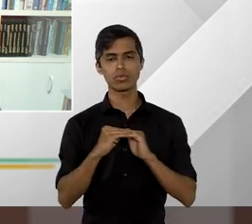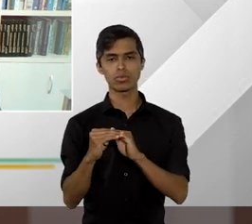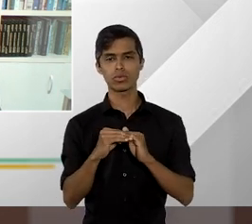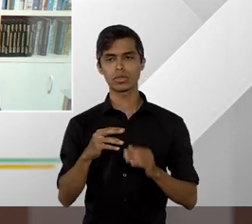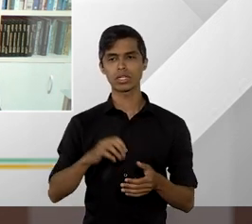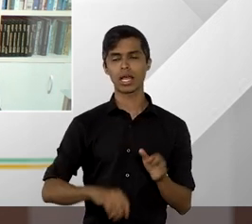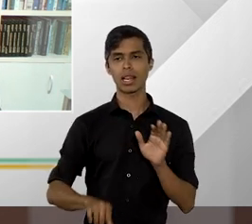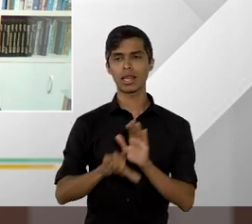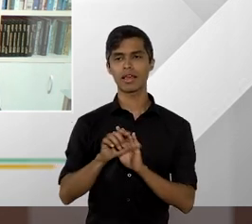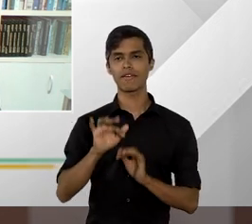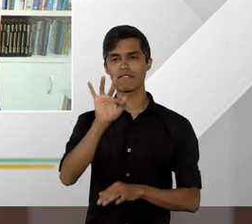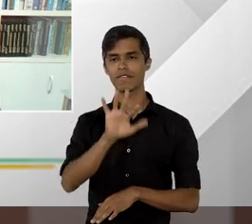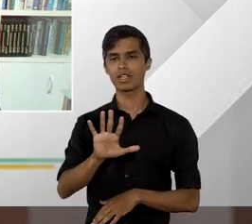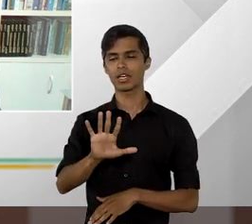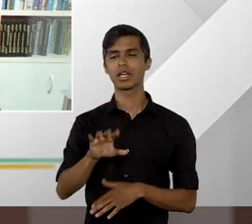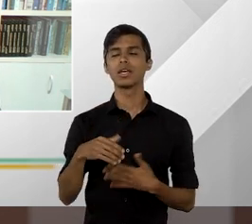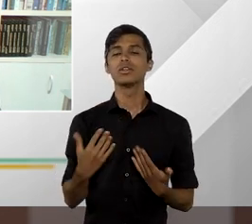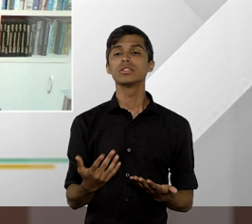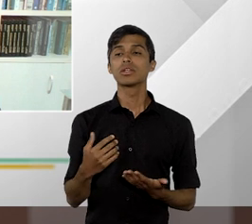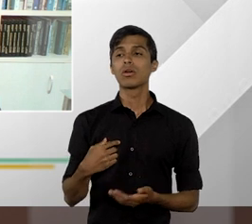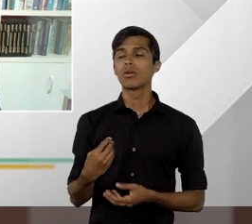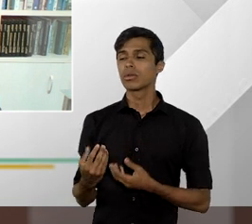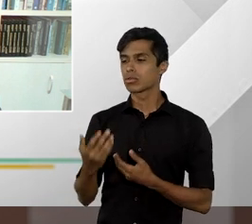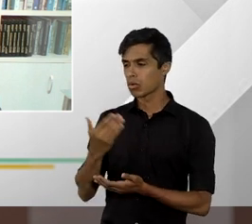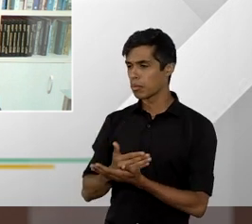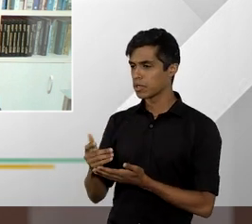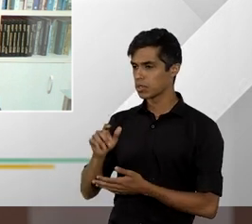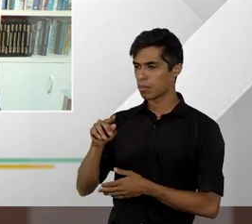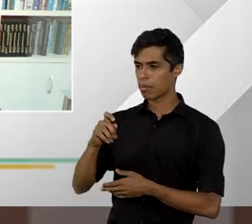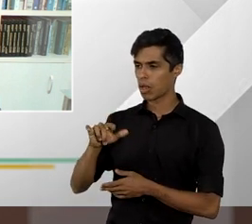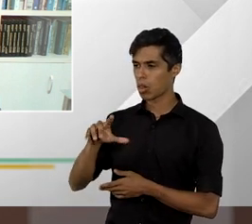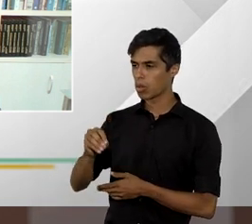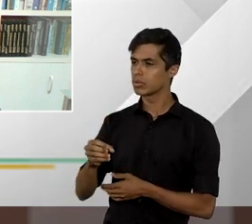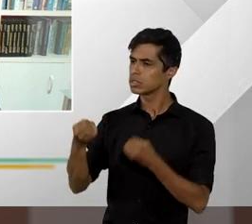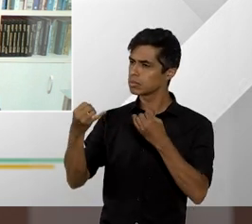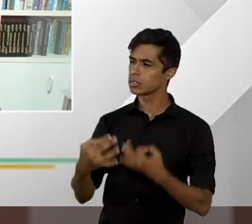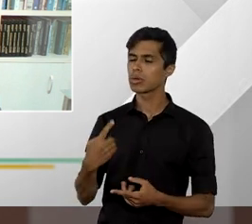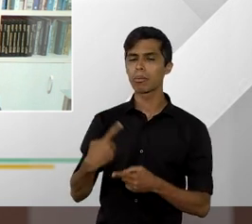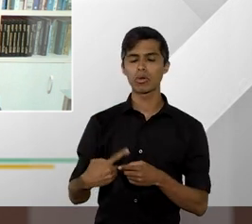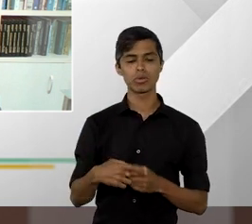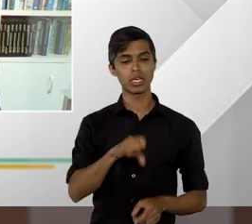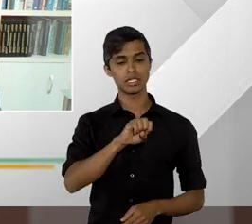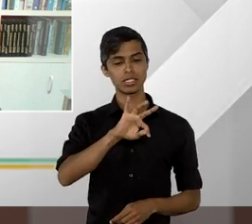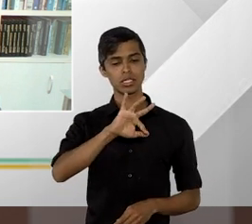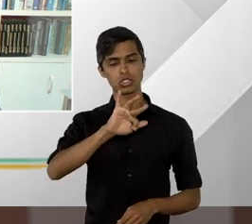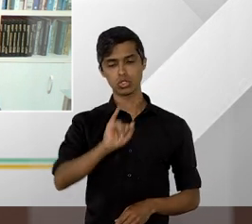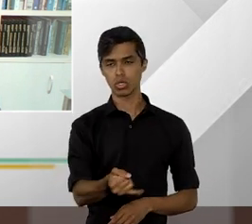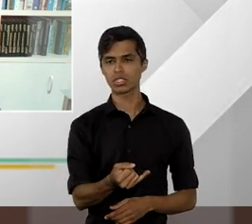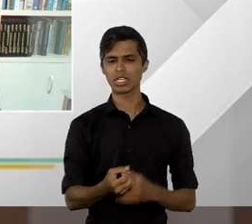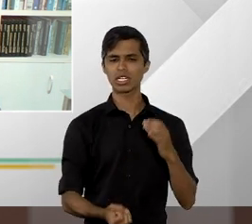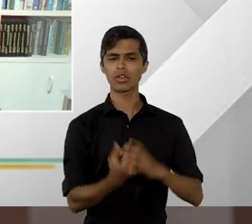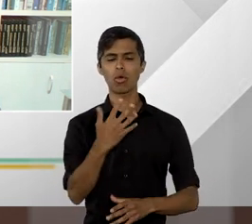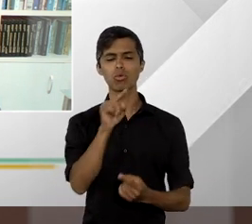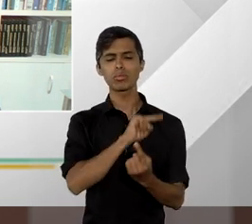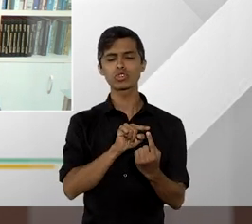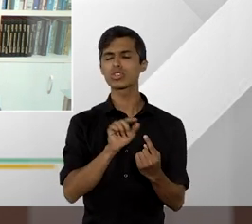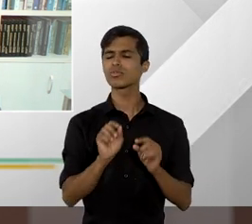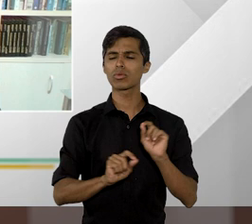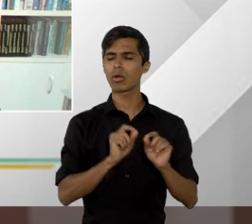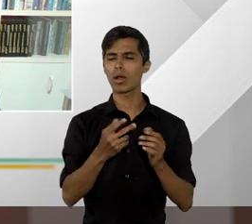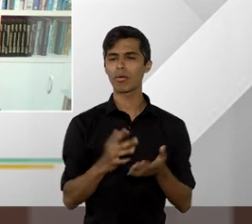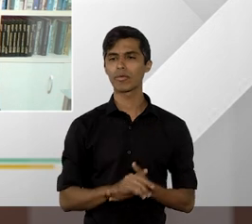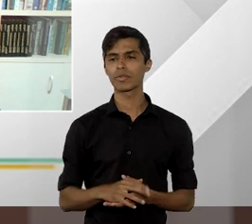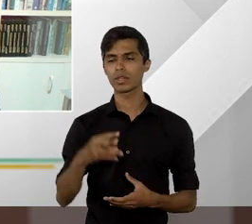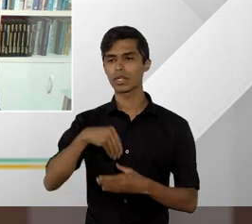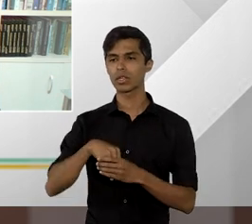começando pelo senhor professor Paulo Mendes. O senhor poderia explicar por que o STJ foi criado e qual o seu papel no ordenamento